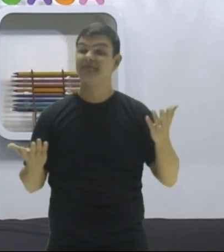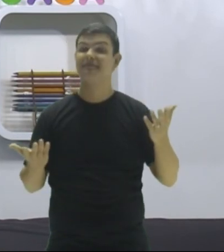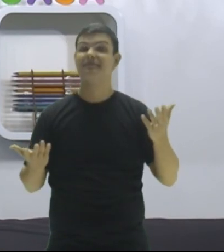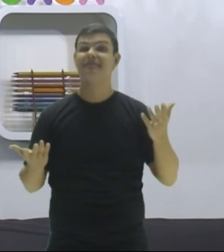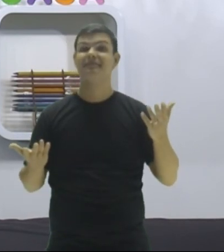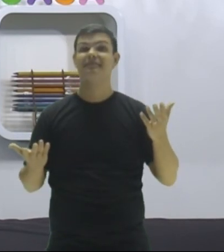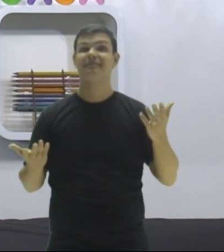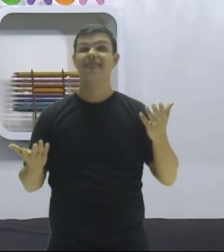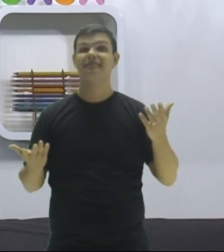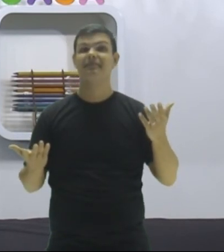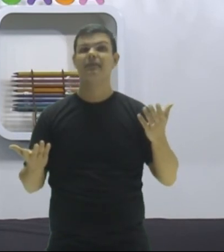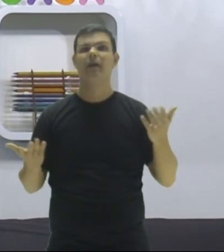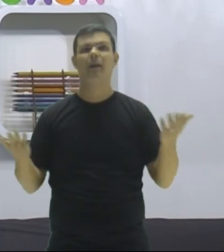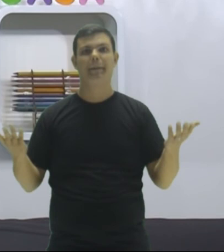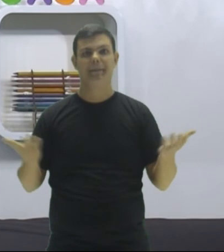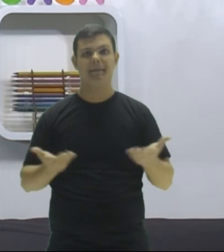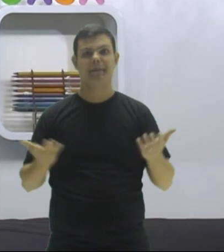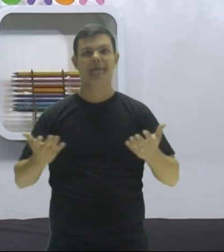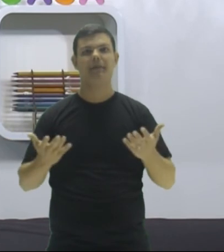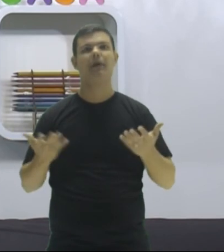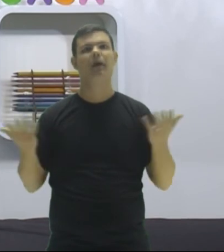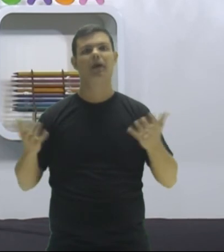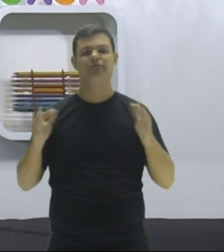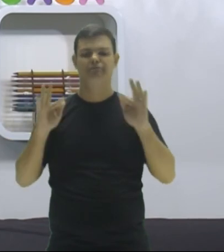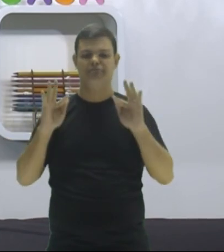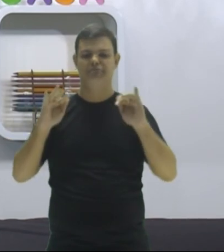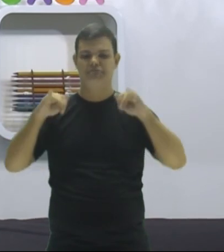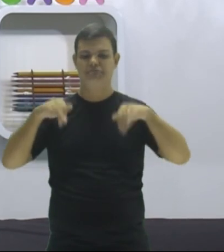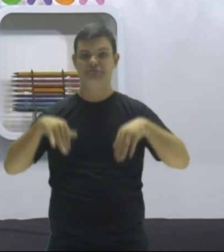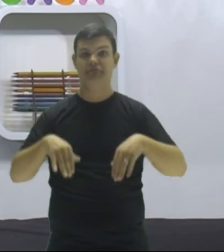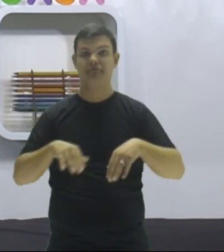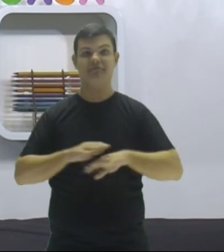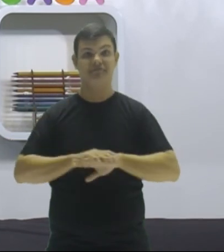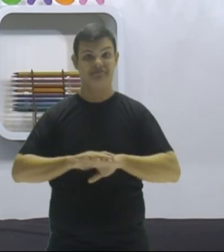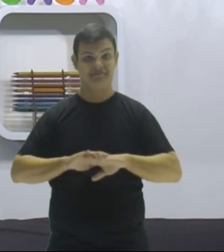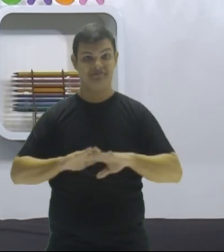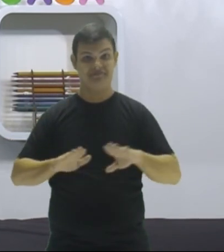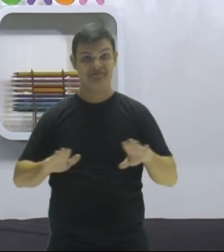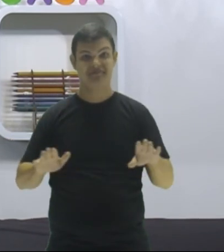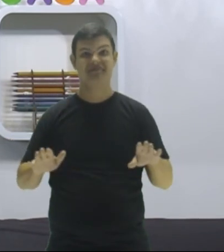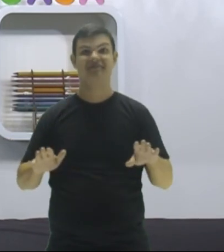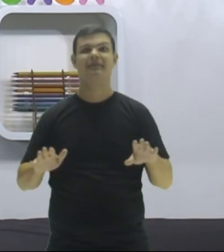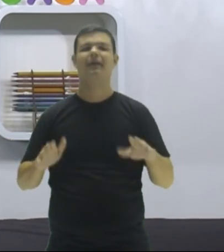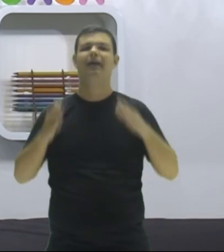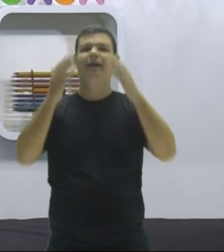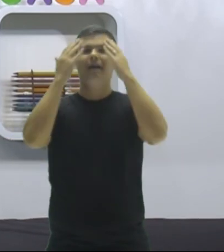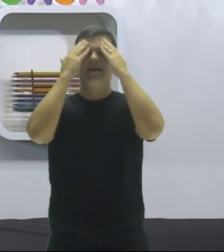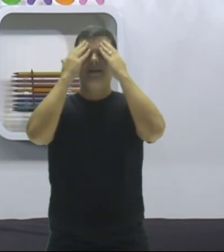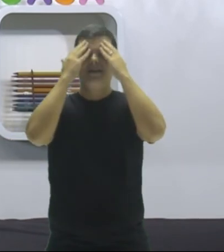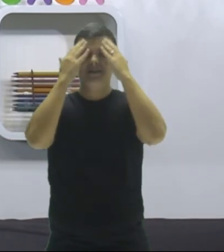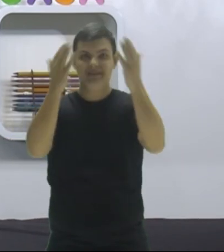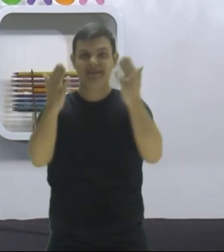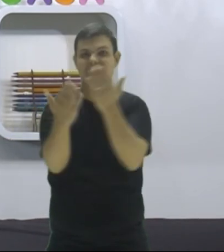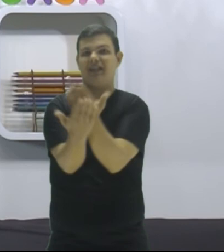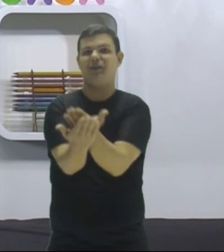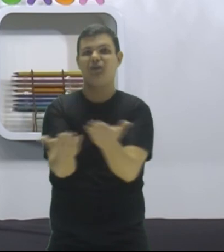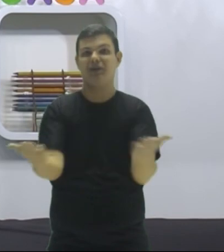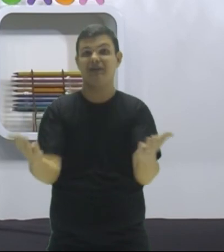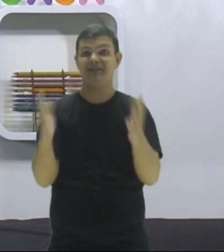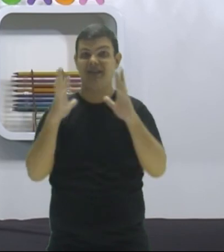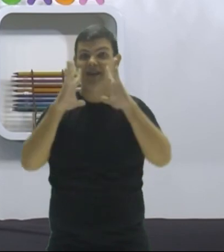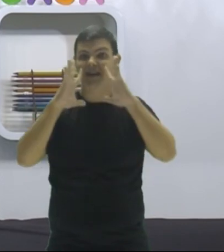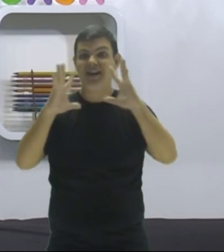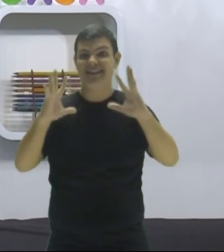eu gostaria de encerrar a nossa aula agora, nesse momento, tá? De agradecer a vocês que estão aí nos